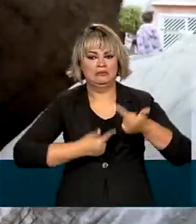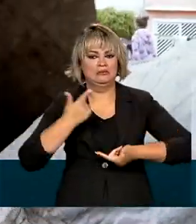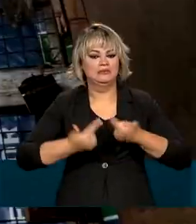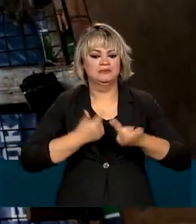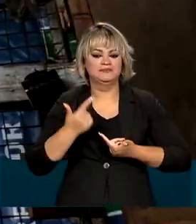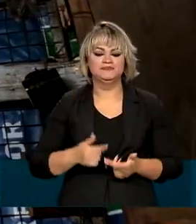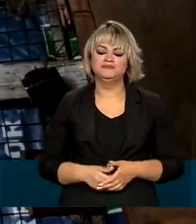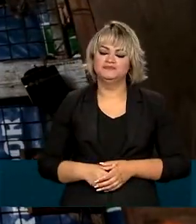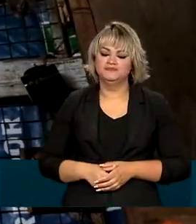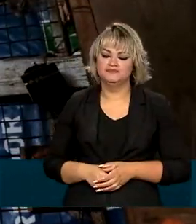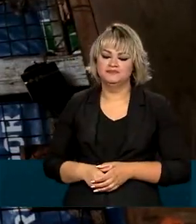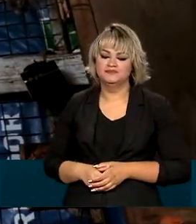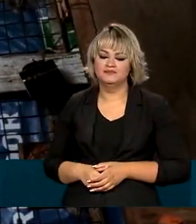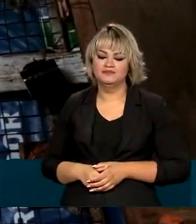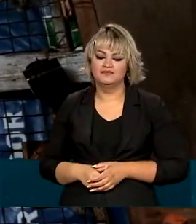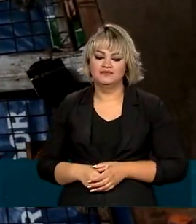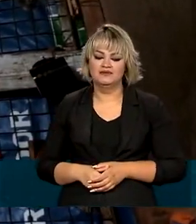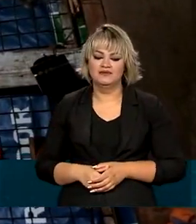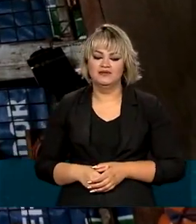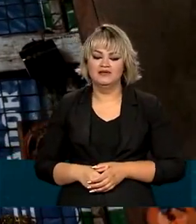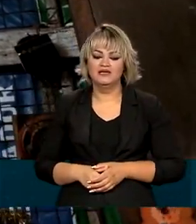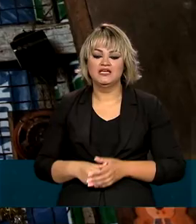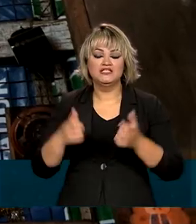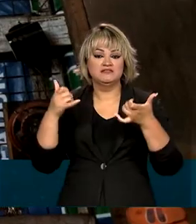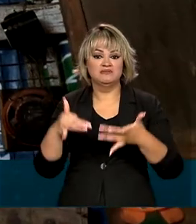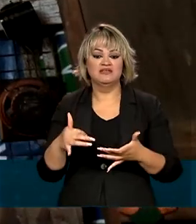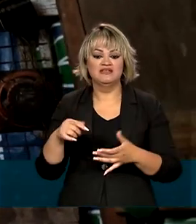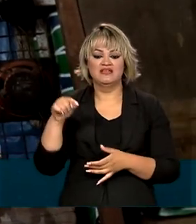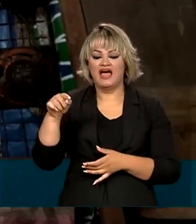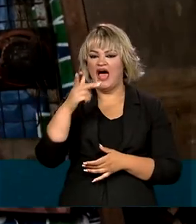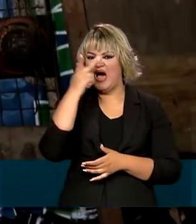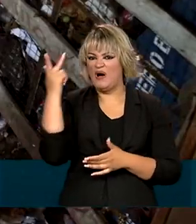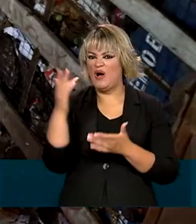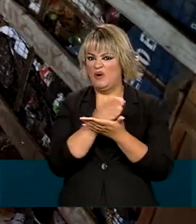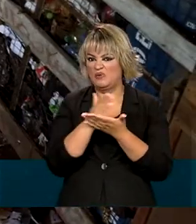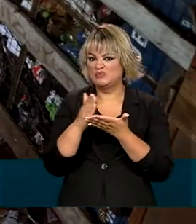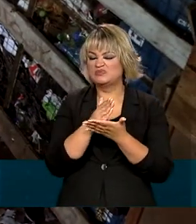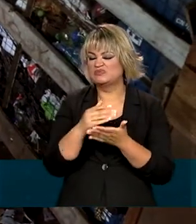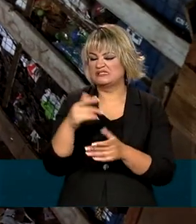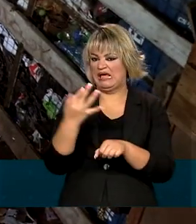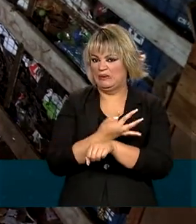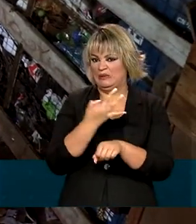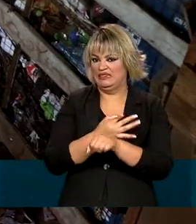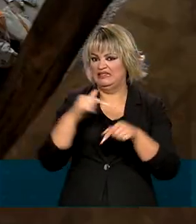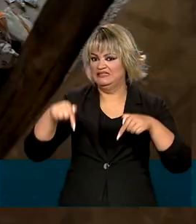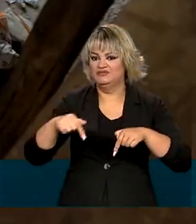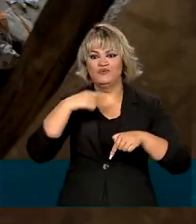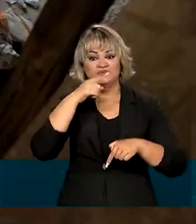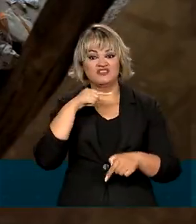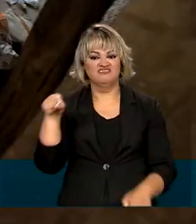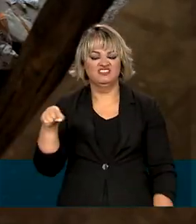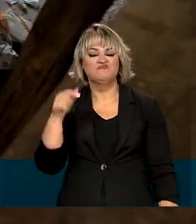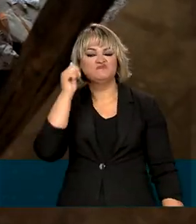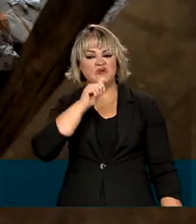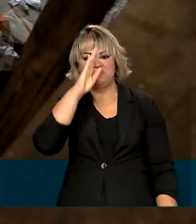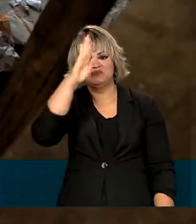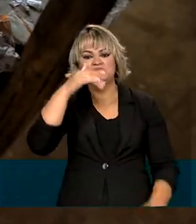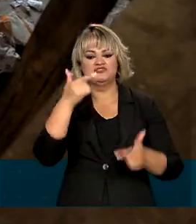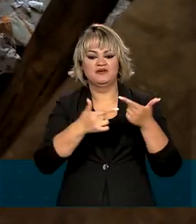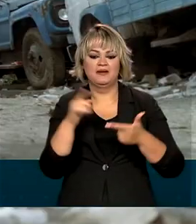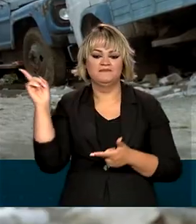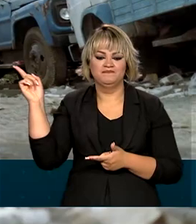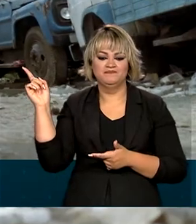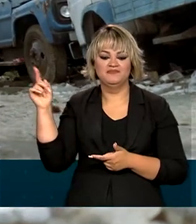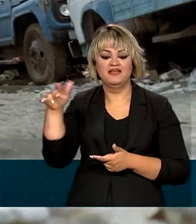É por isso que homem não trabalha aqui, porque não aguenta o peso que nós aguentamos. A rotina de mulheres na linha de frente da